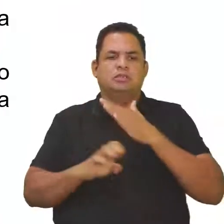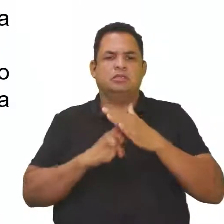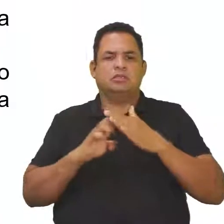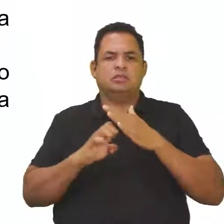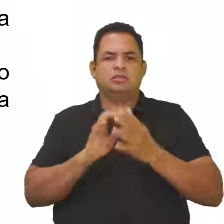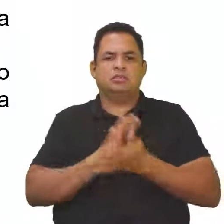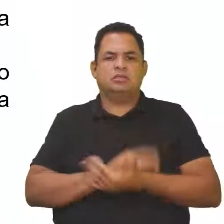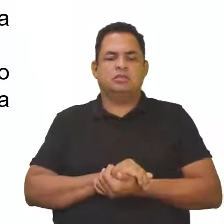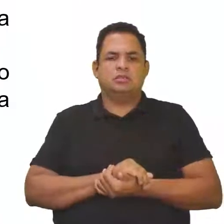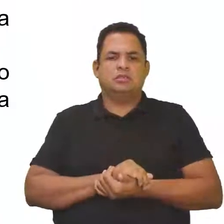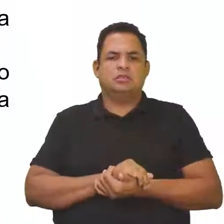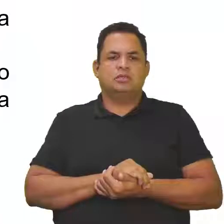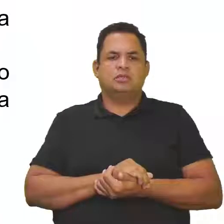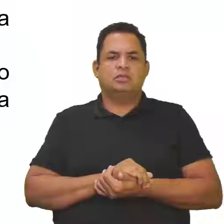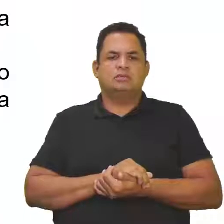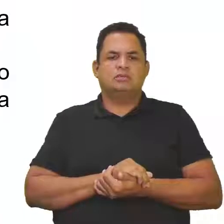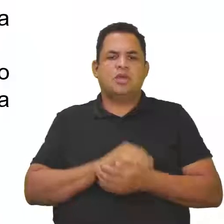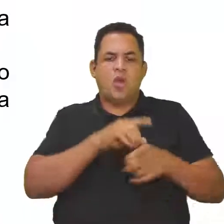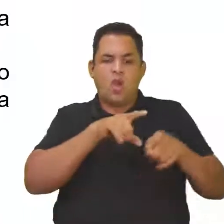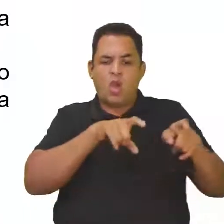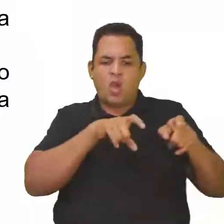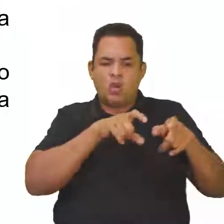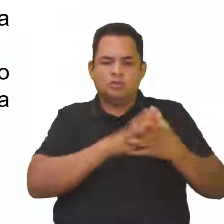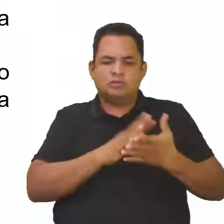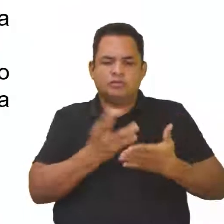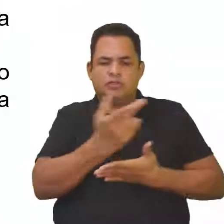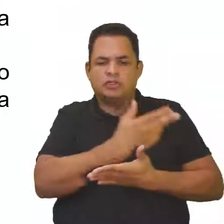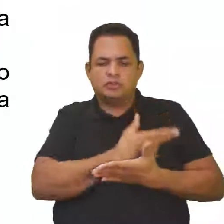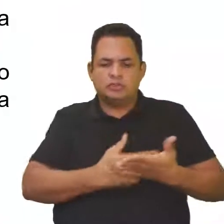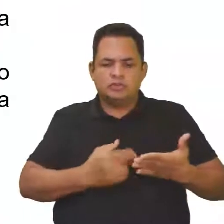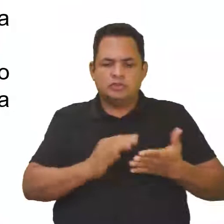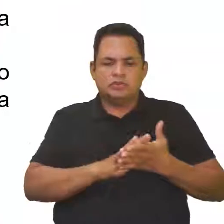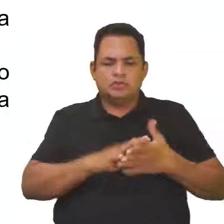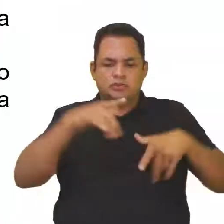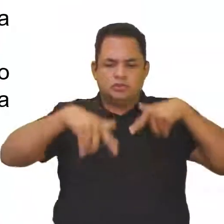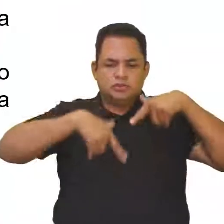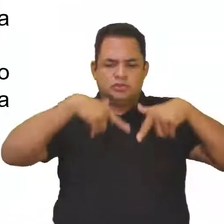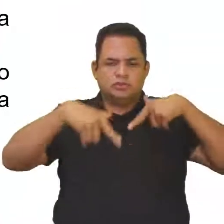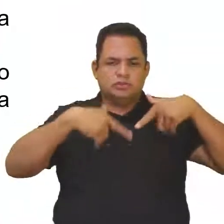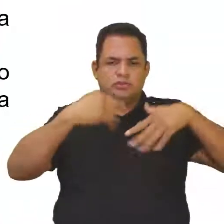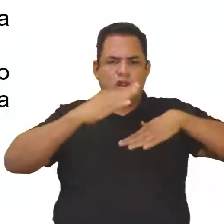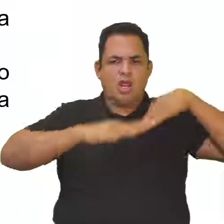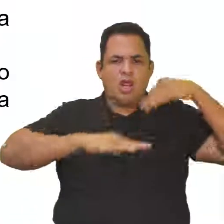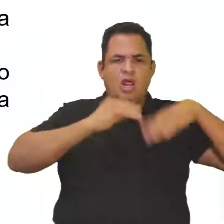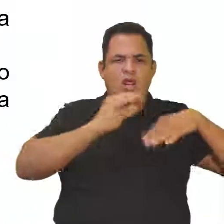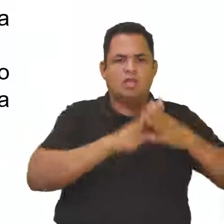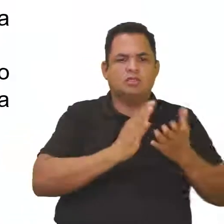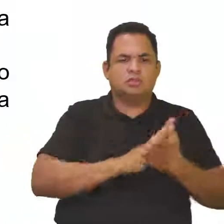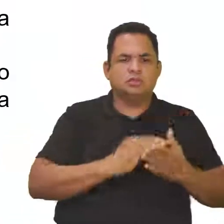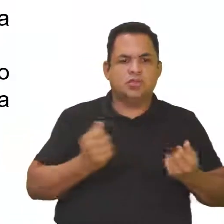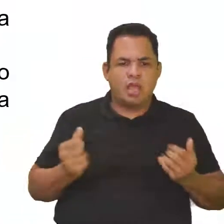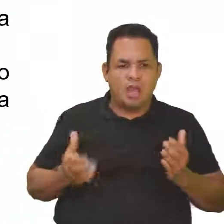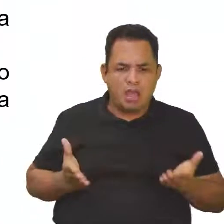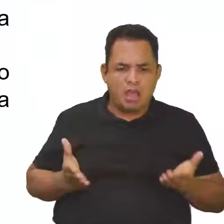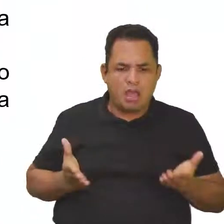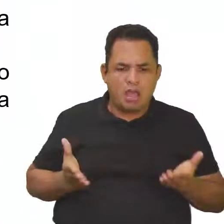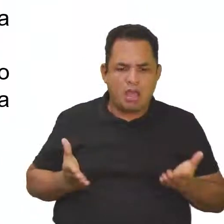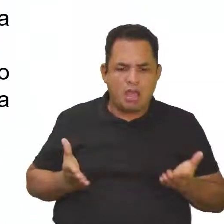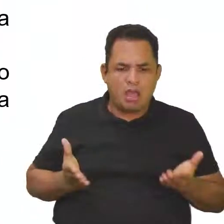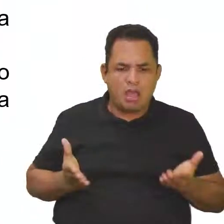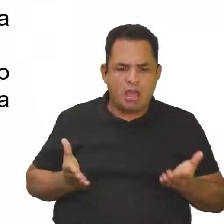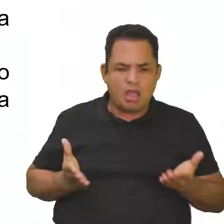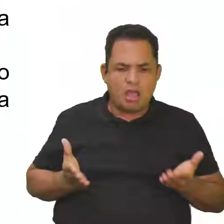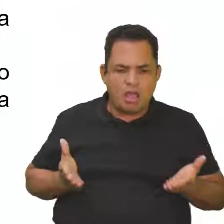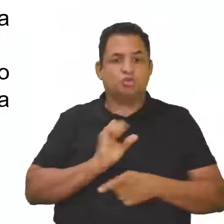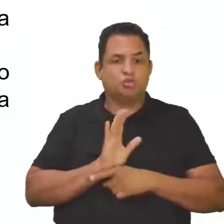Essas empresas fixam os trabalhadores no campo e contribuem para a melhoria da qualidade de vida nas áreas rurais.